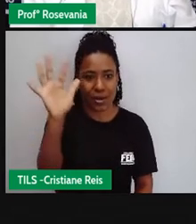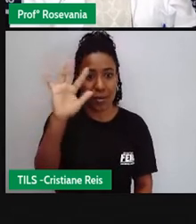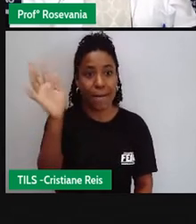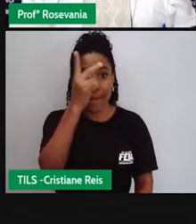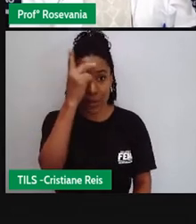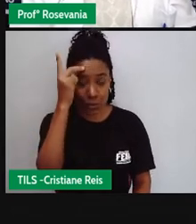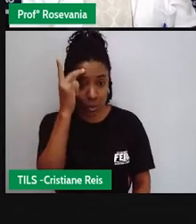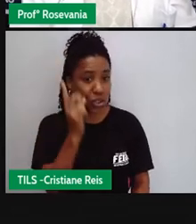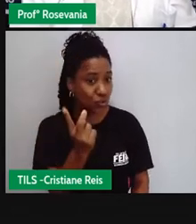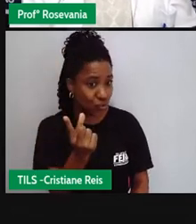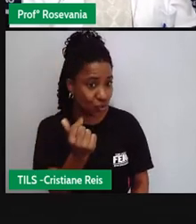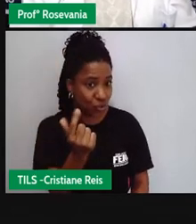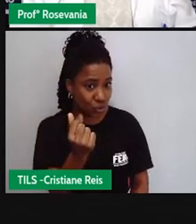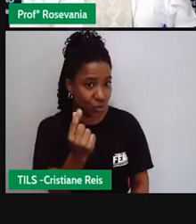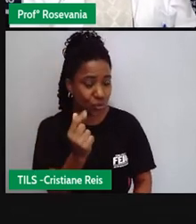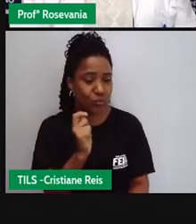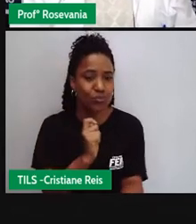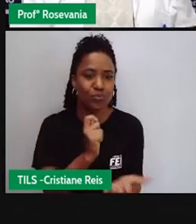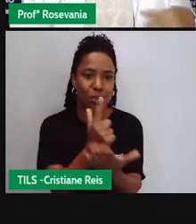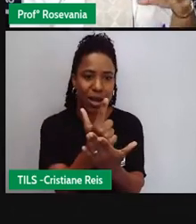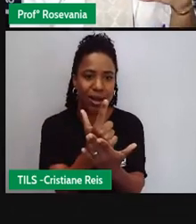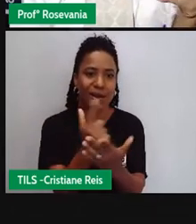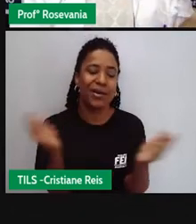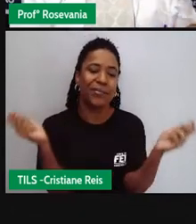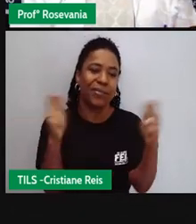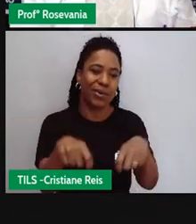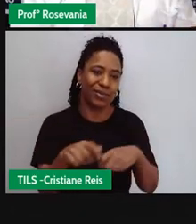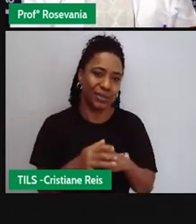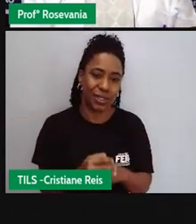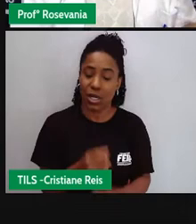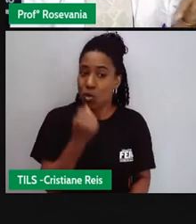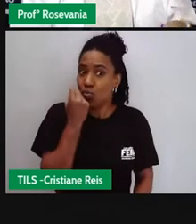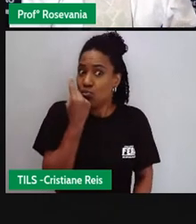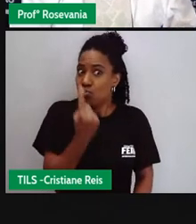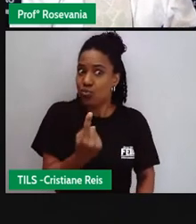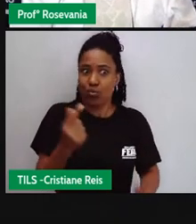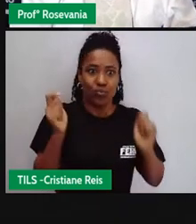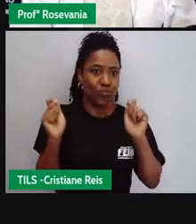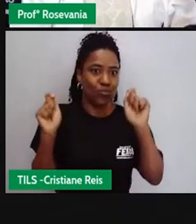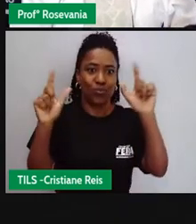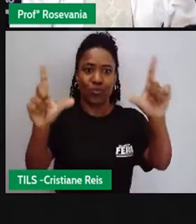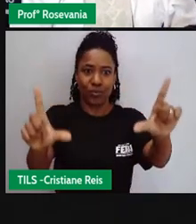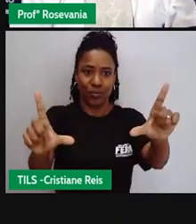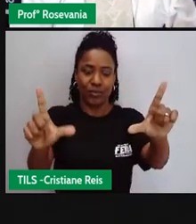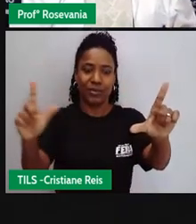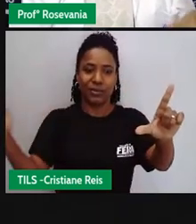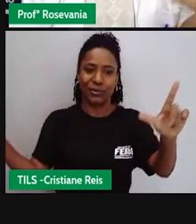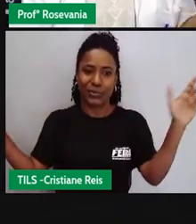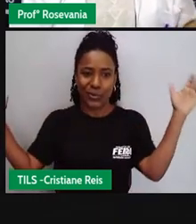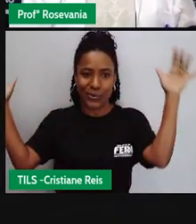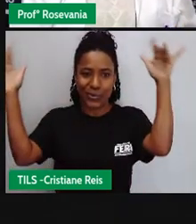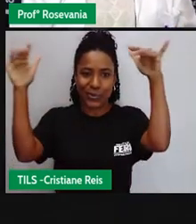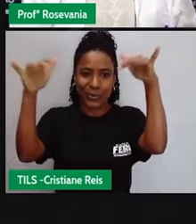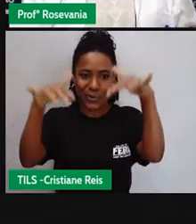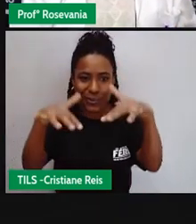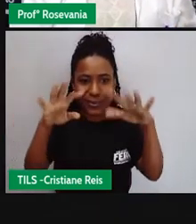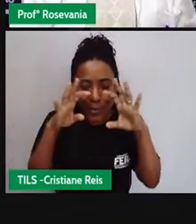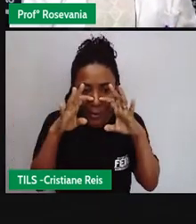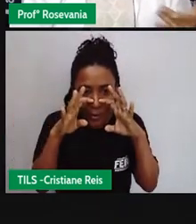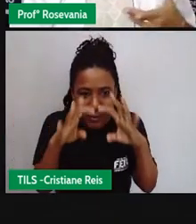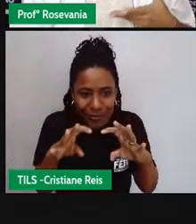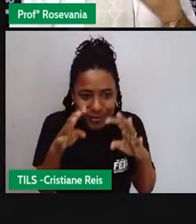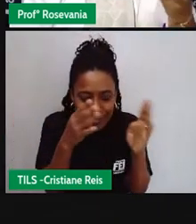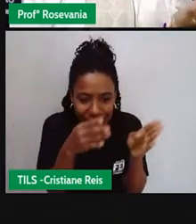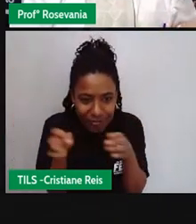comprava e era uma só e botava no encanto principal da casa onde todos pudessem participar hoje em dia já é tão